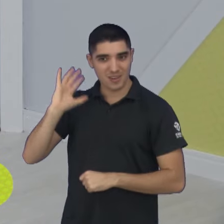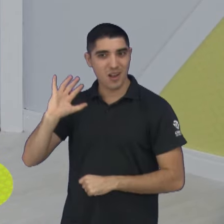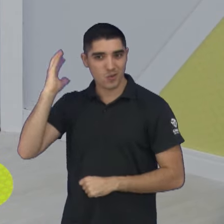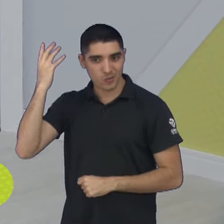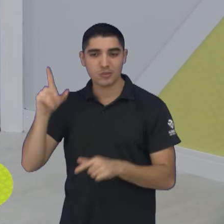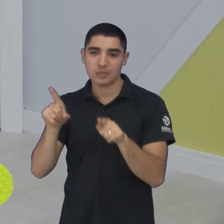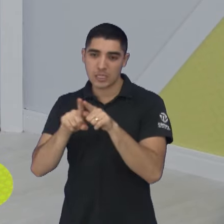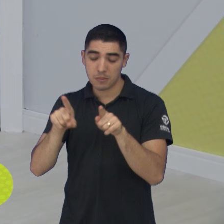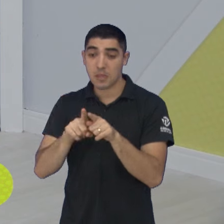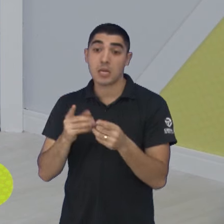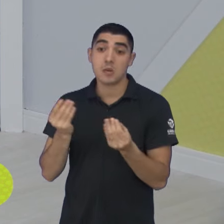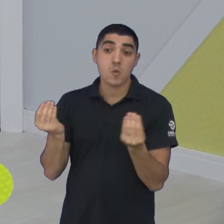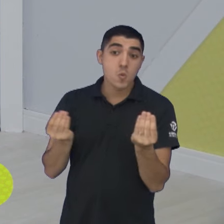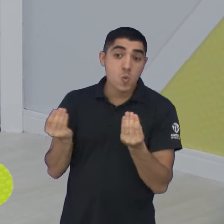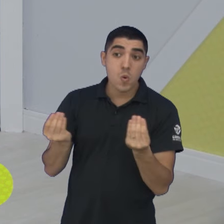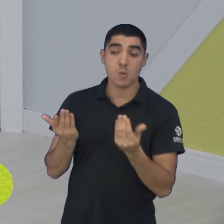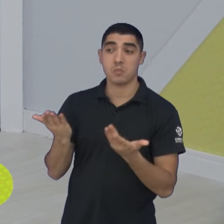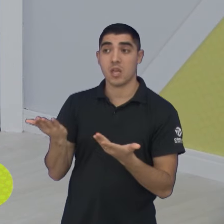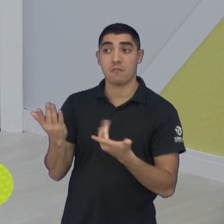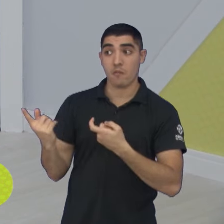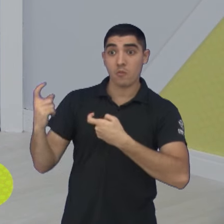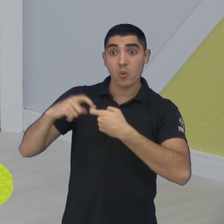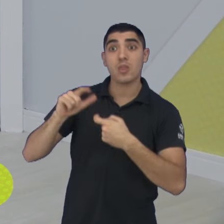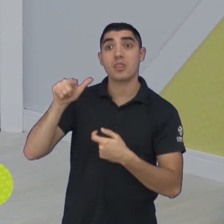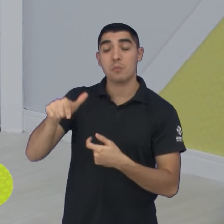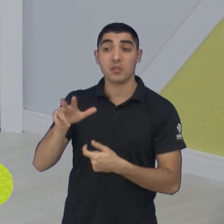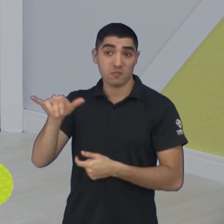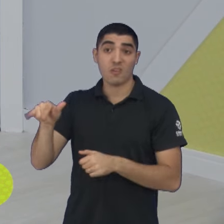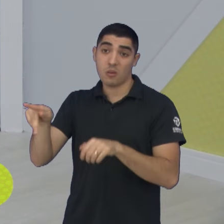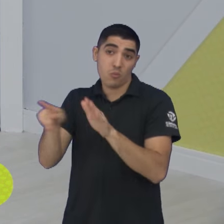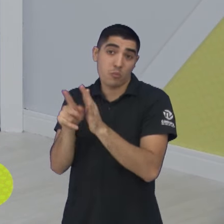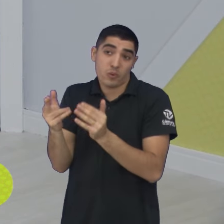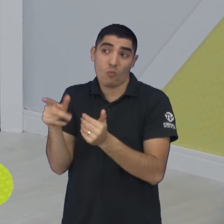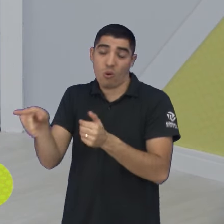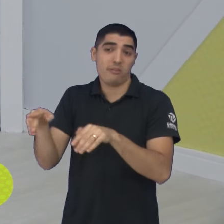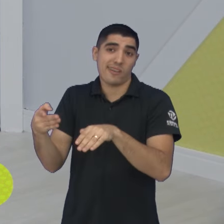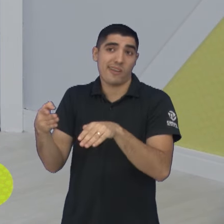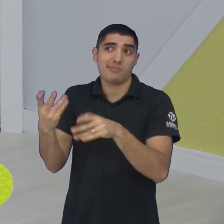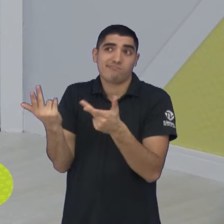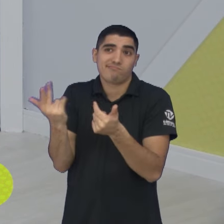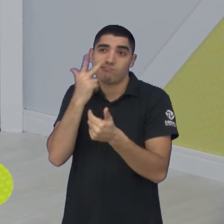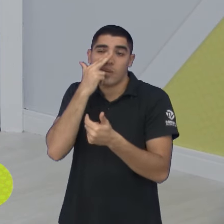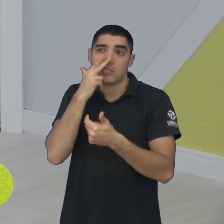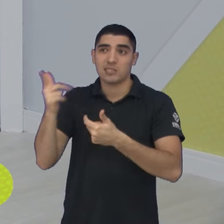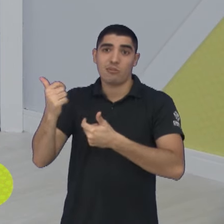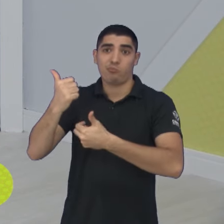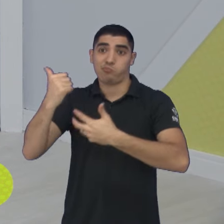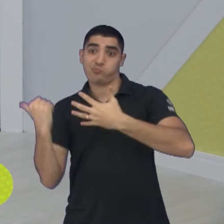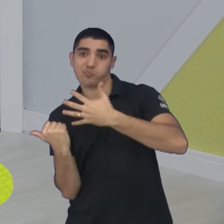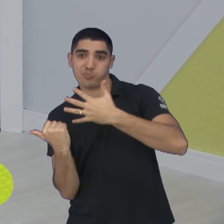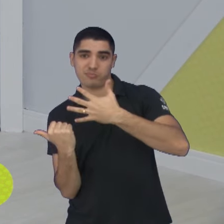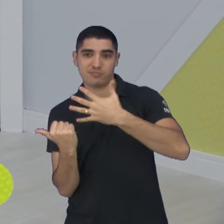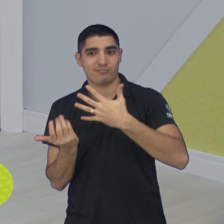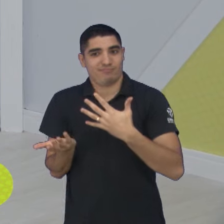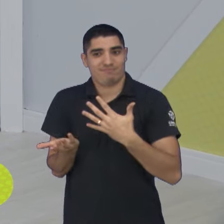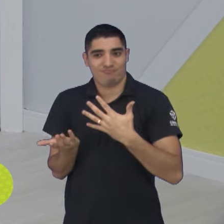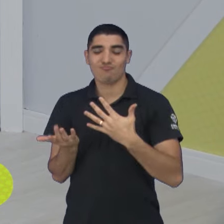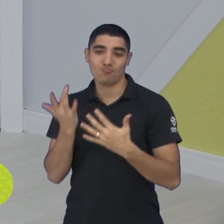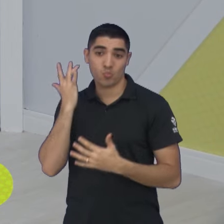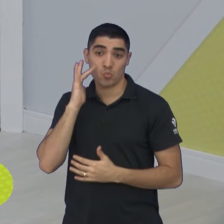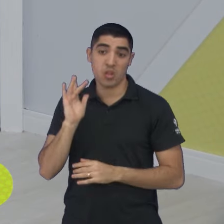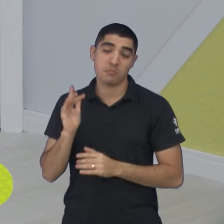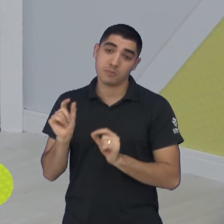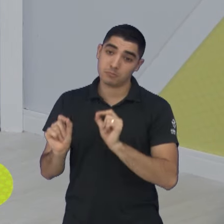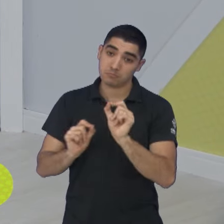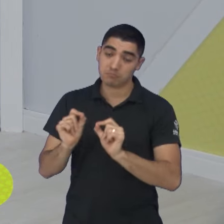do Sul, quando voltarem e tiverem condições de treinar, vão entrar em desvantagem em relação aos outros. É uma questão que precisa ser pontuada mais